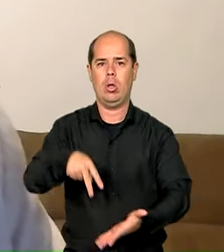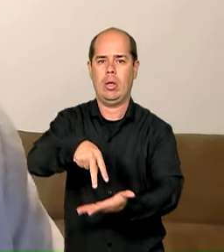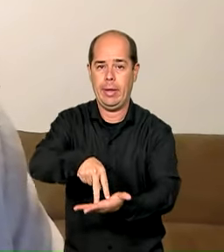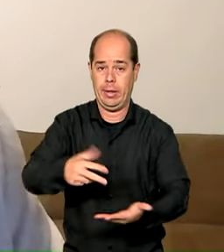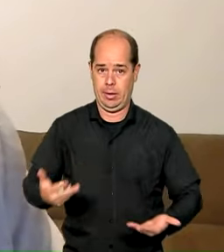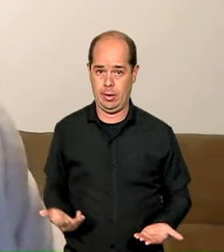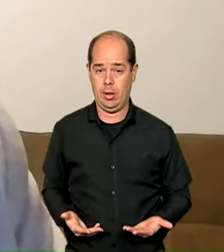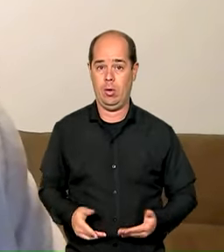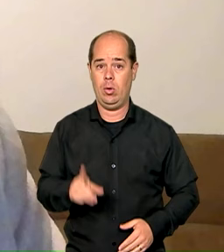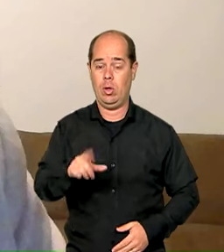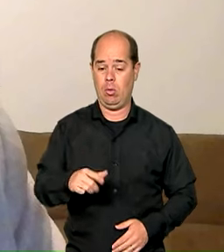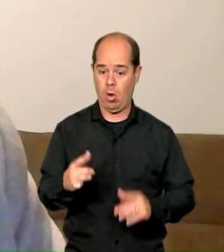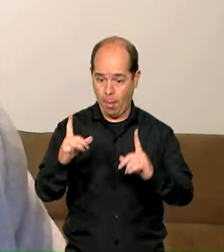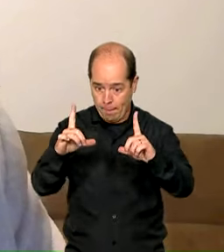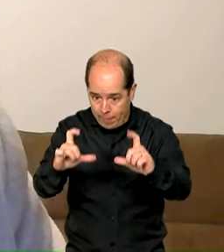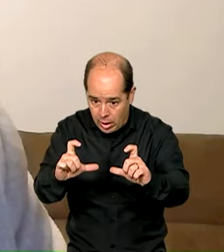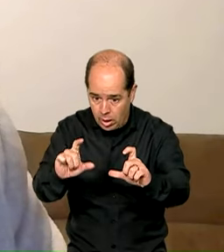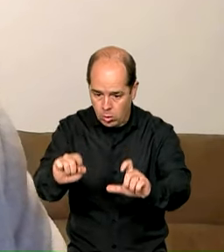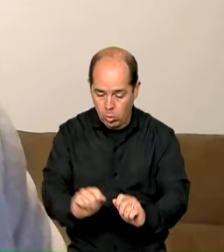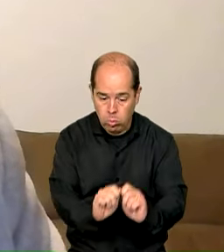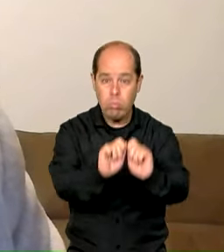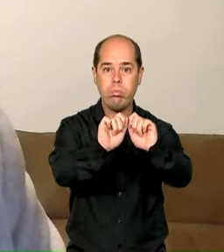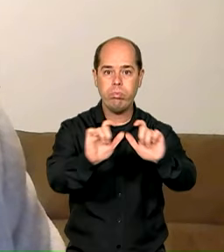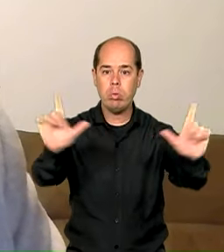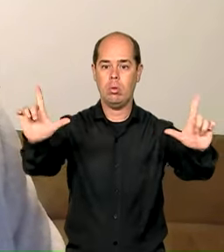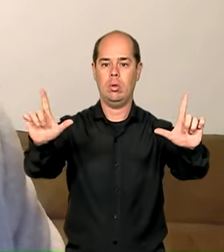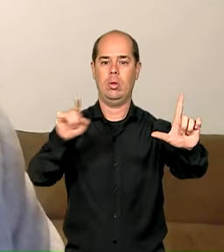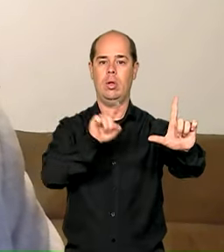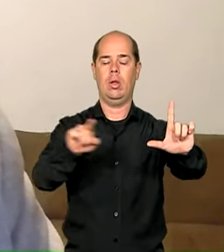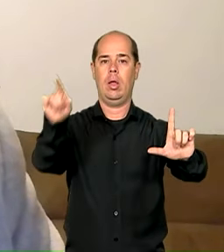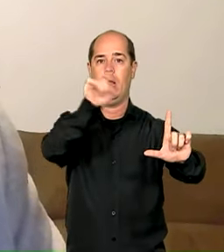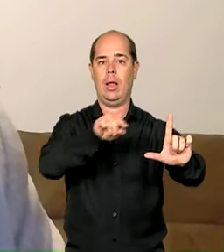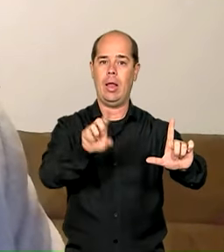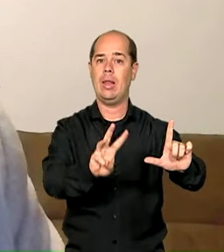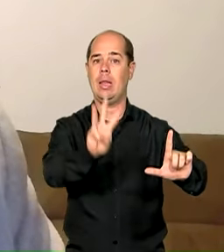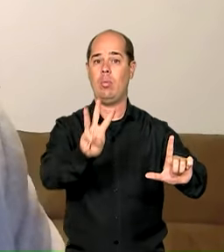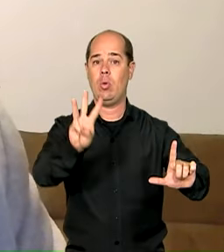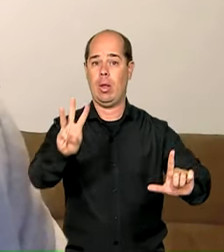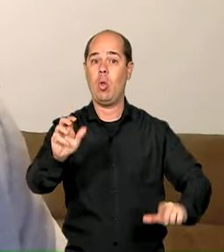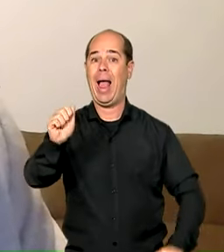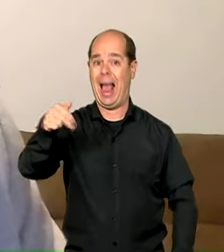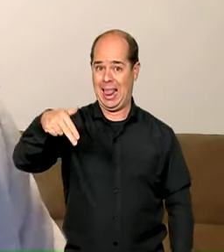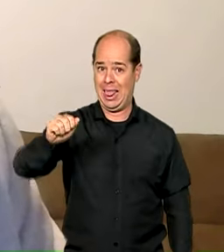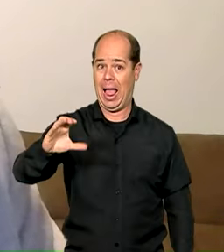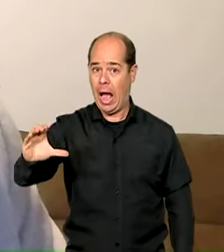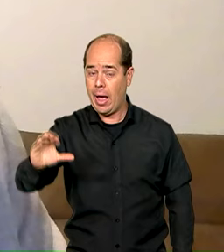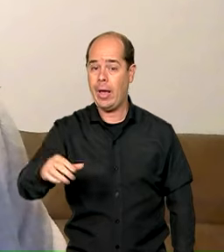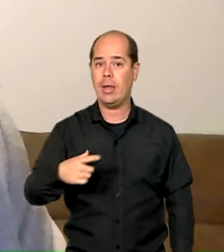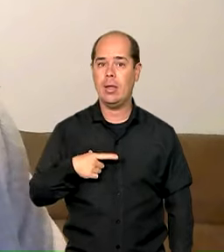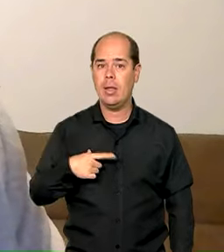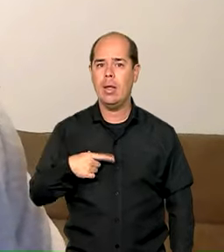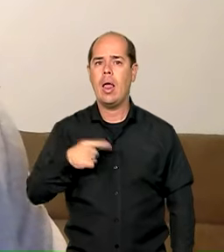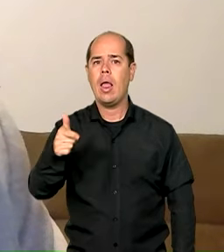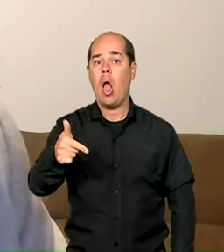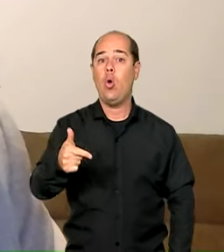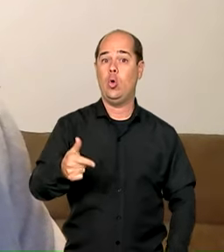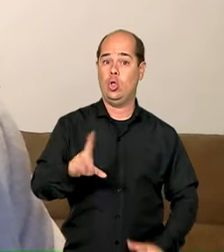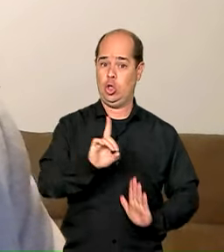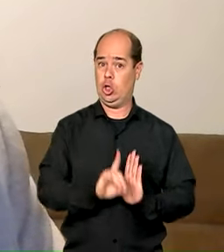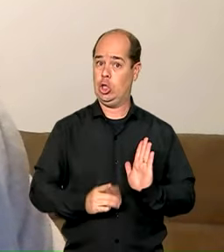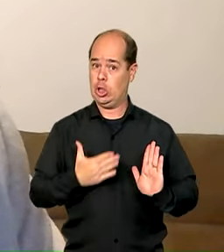página da ANAC e ali o passageiro pode encontrar informações muito completas, muito detalhadas sobre os seus direitos e as suas